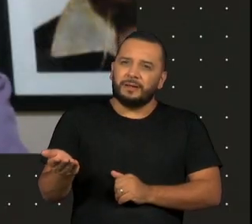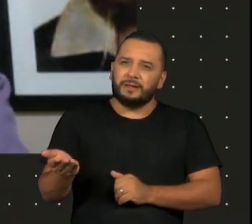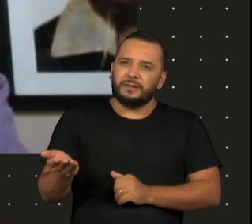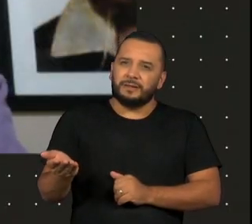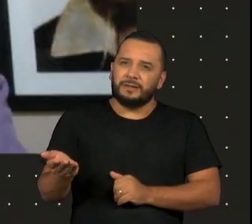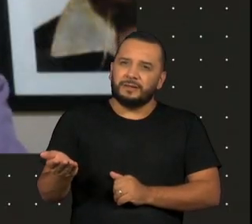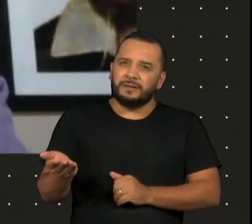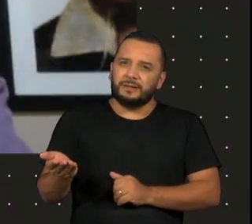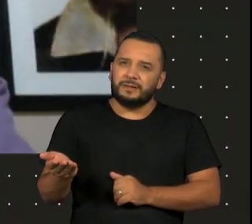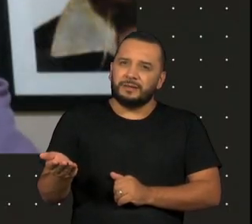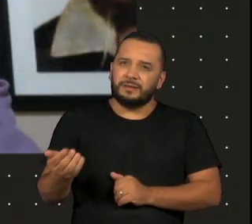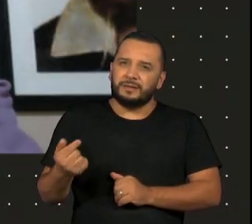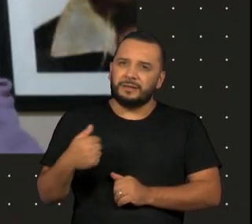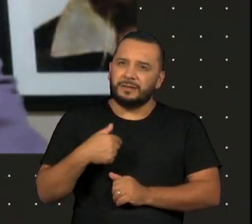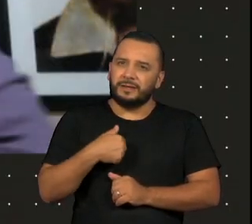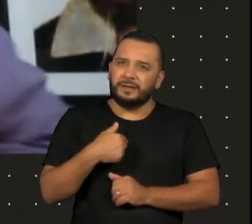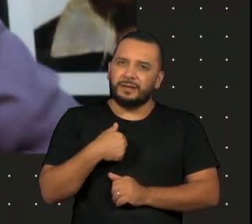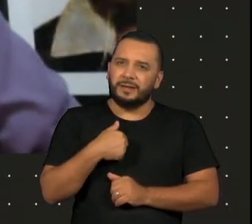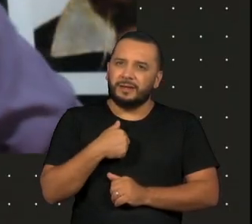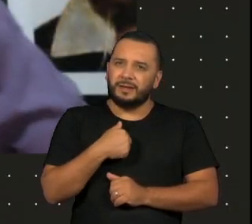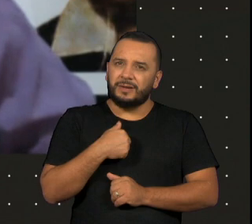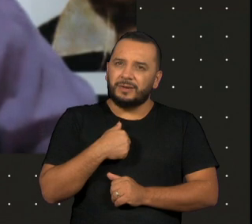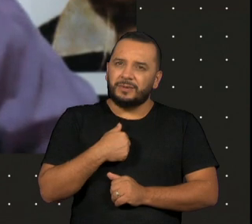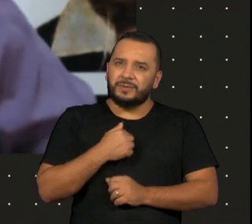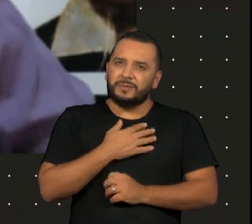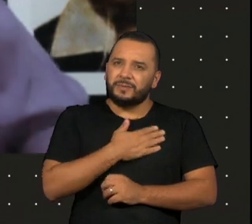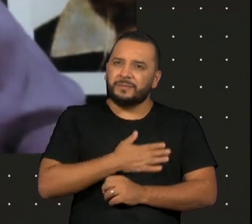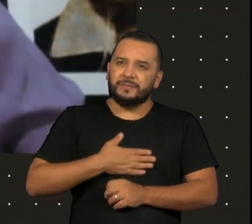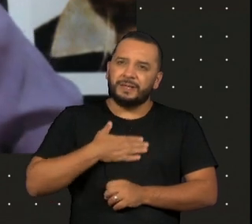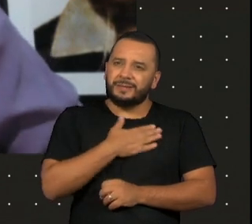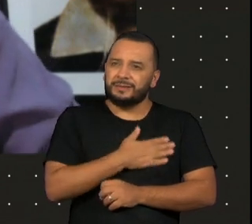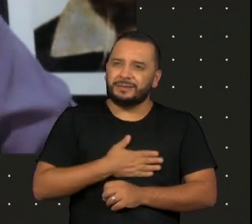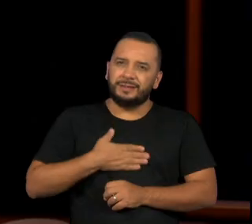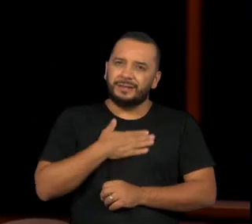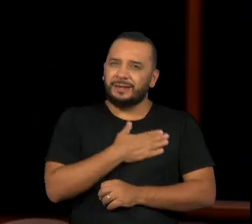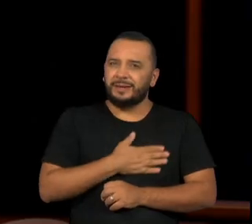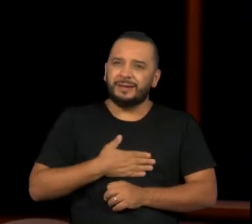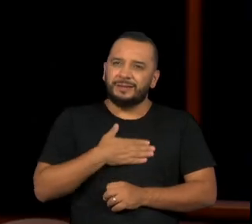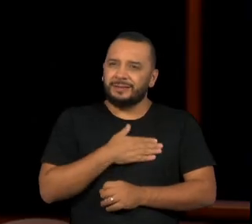Como leitor, ele é um prazer muito grande.